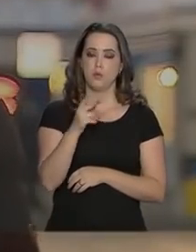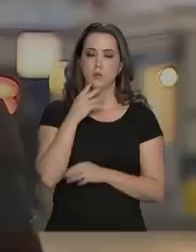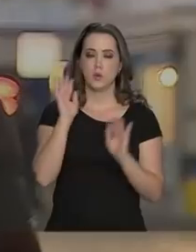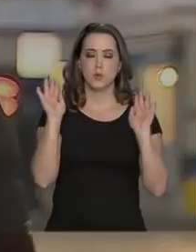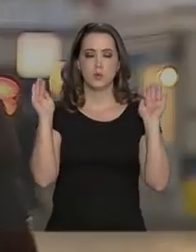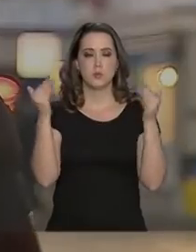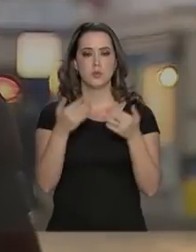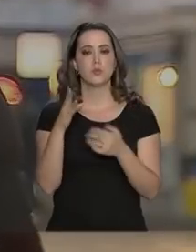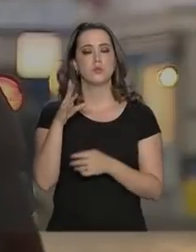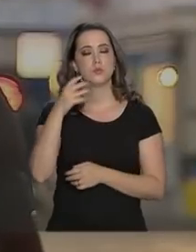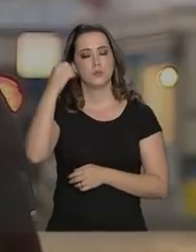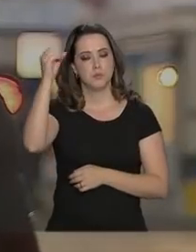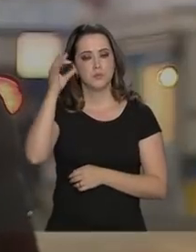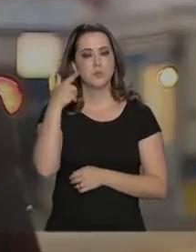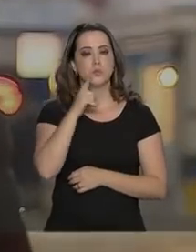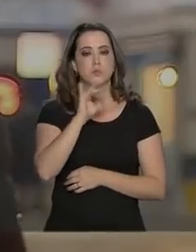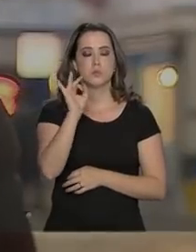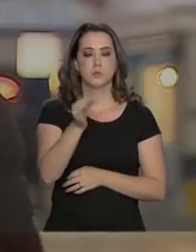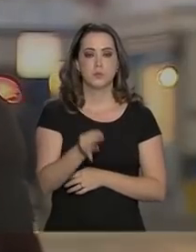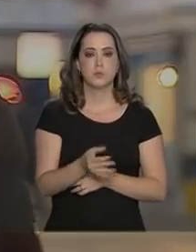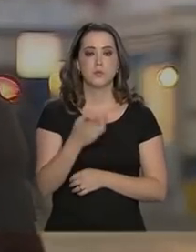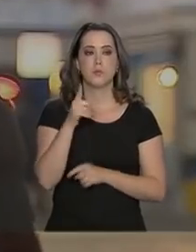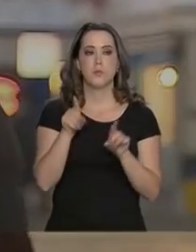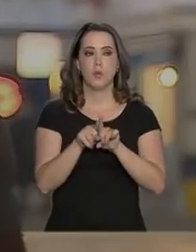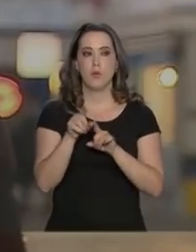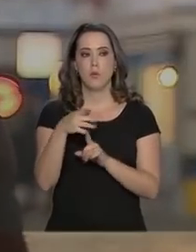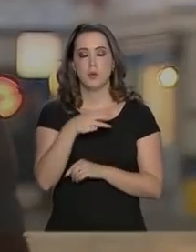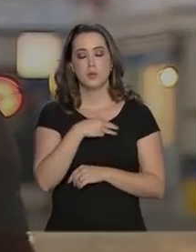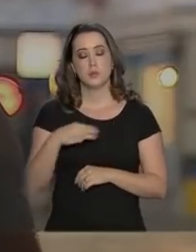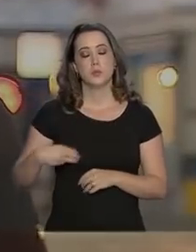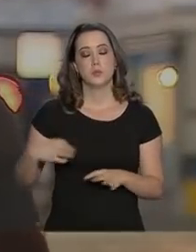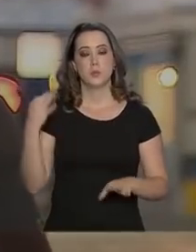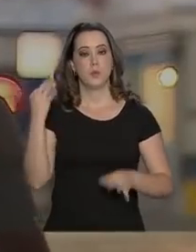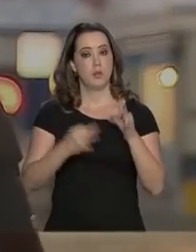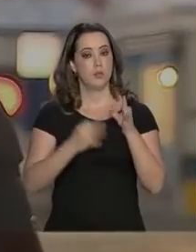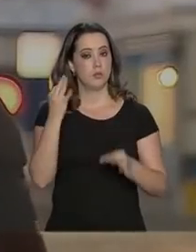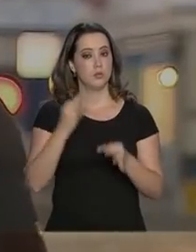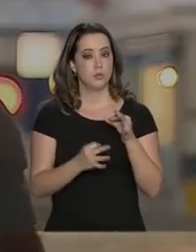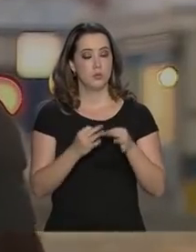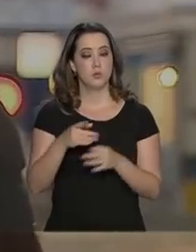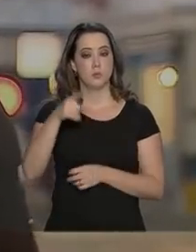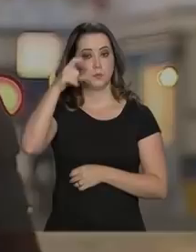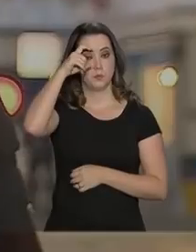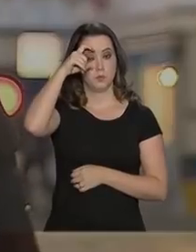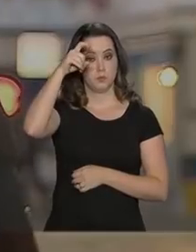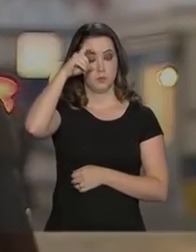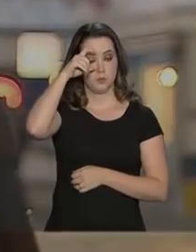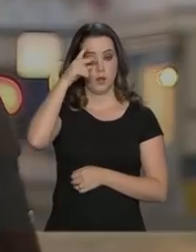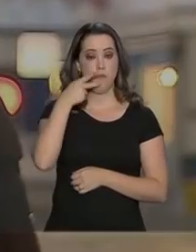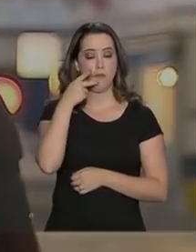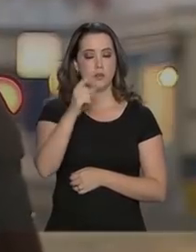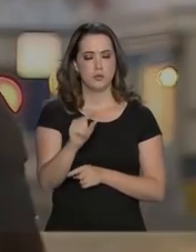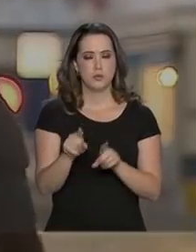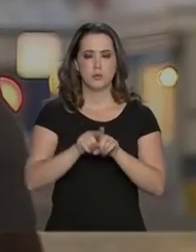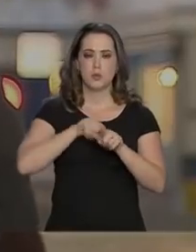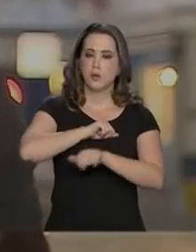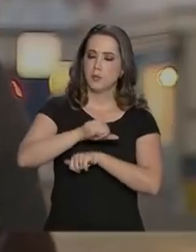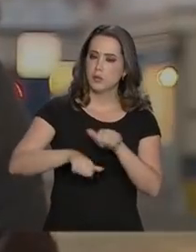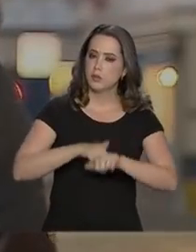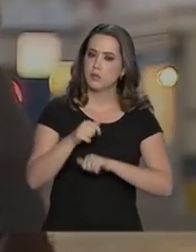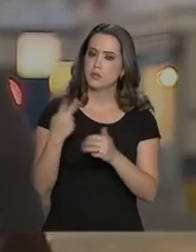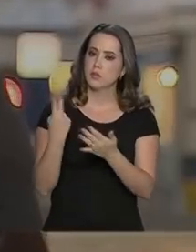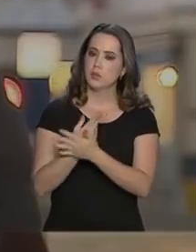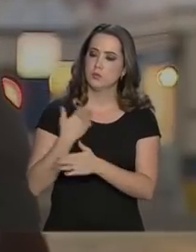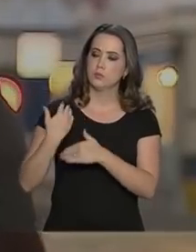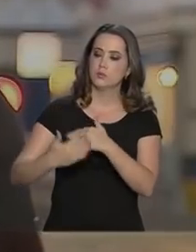viagem foram alcançados. Para o ministro da Justiça e Segurança Pública, Sérgio Moro, além de mostrar as mudanças que vem